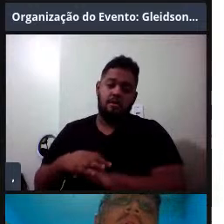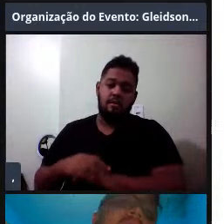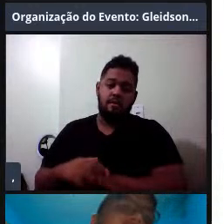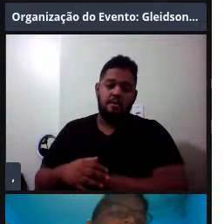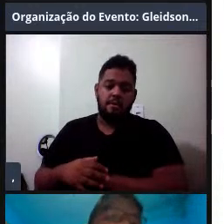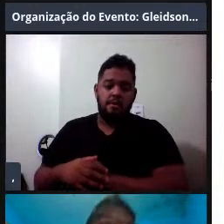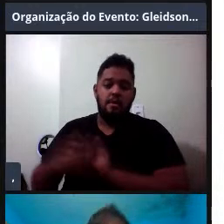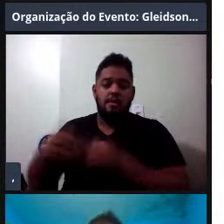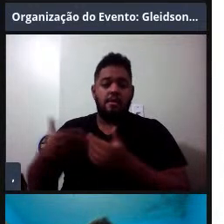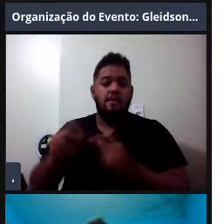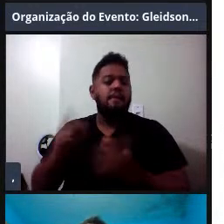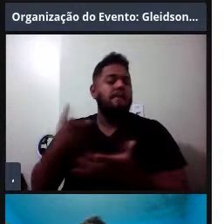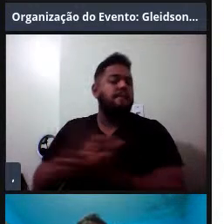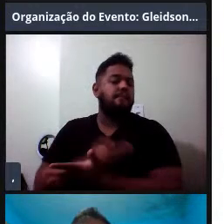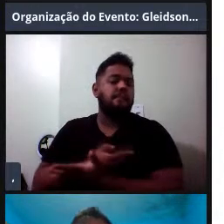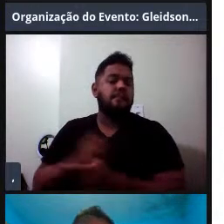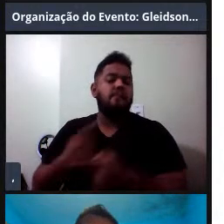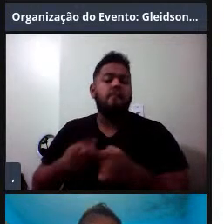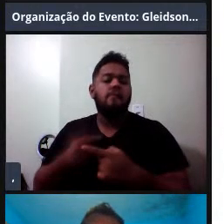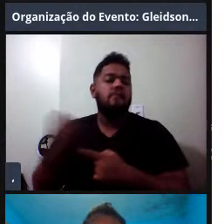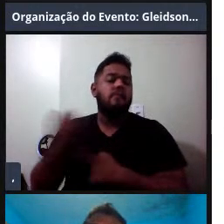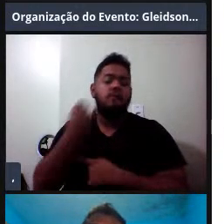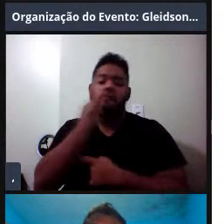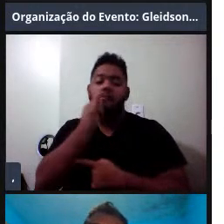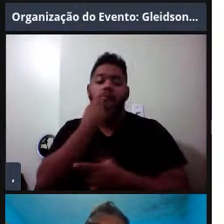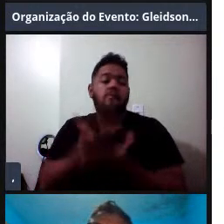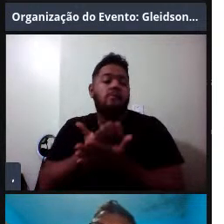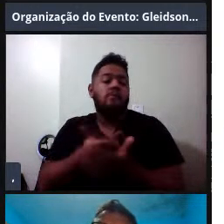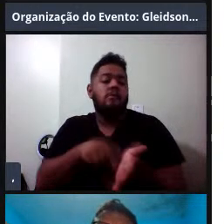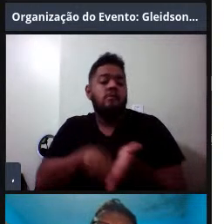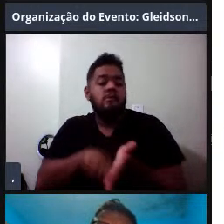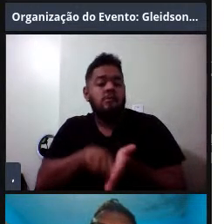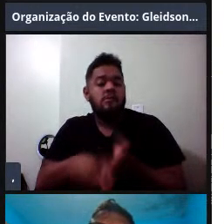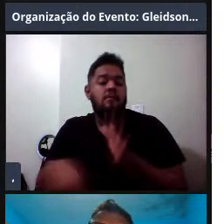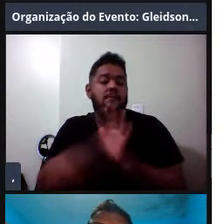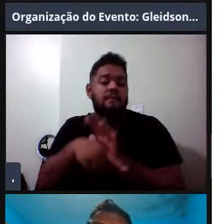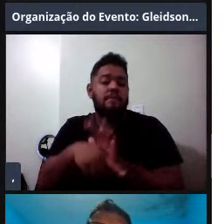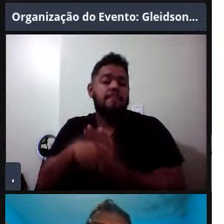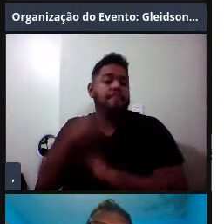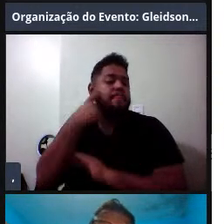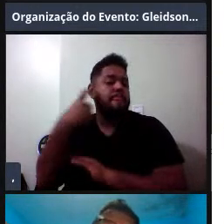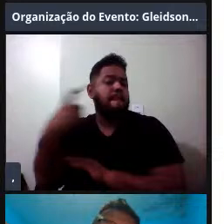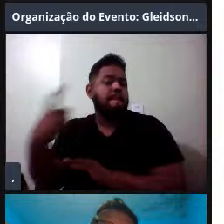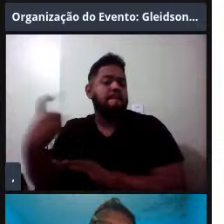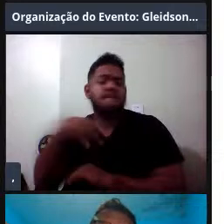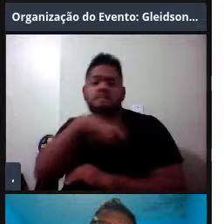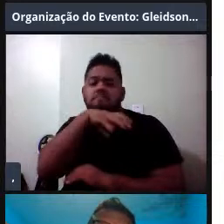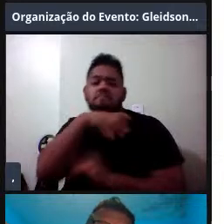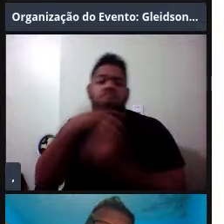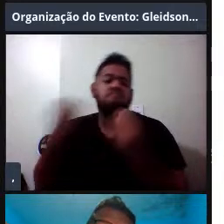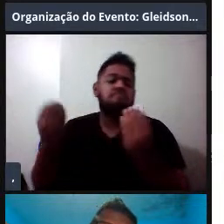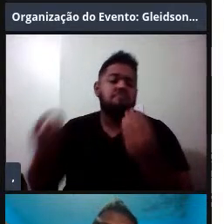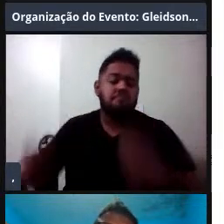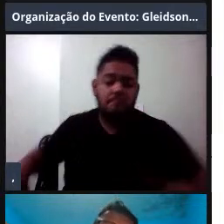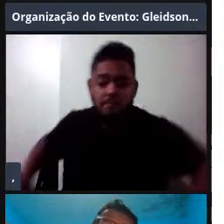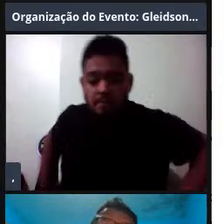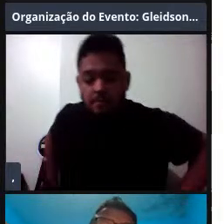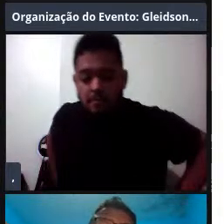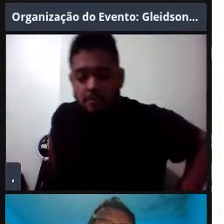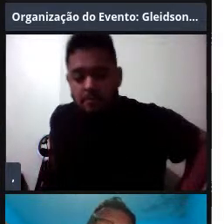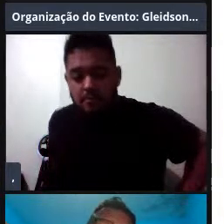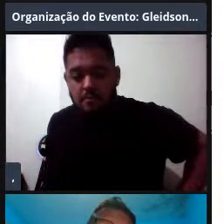Então, por que é importante a gente estudar, né? O repertório acústico dos animais? Por que isso é interessante pra gente?